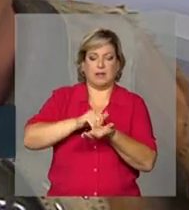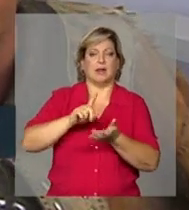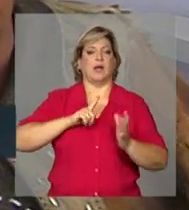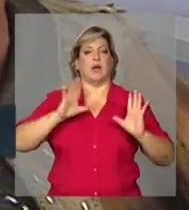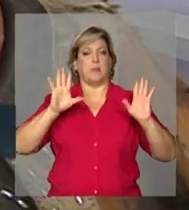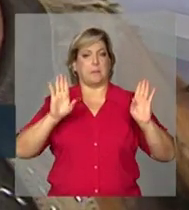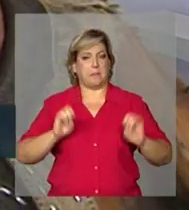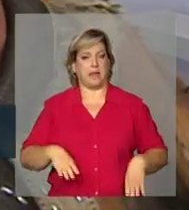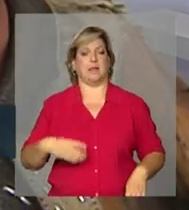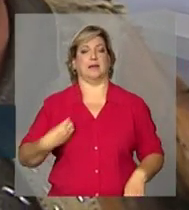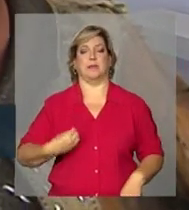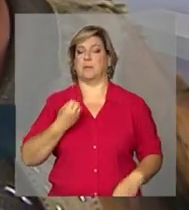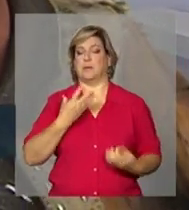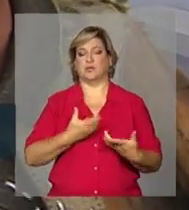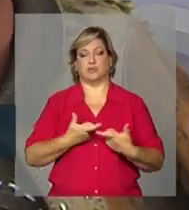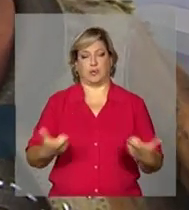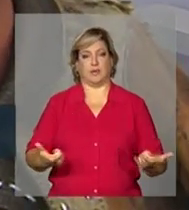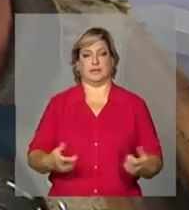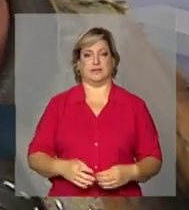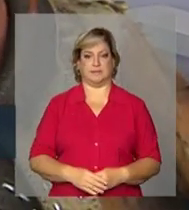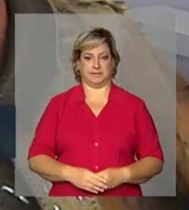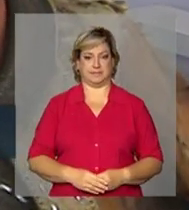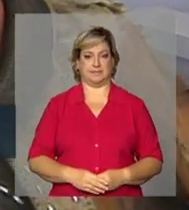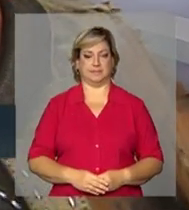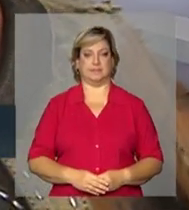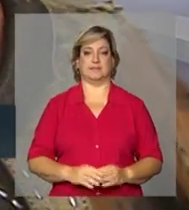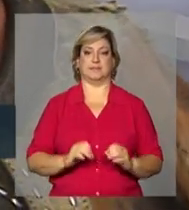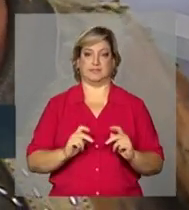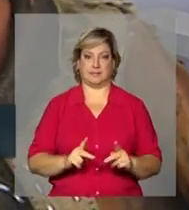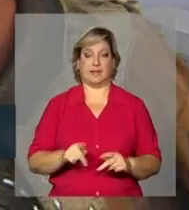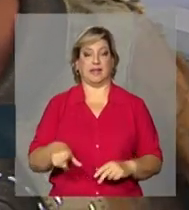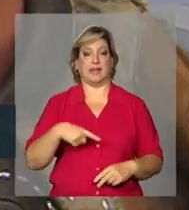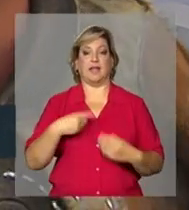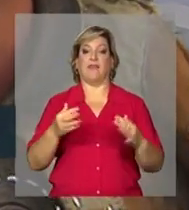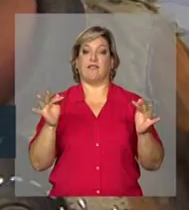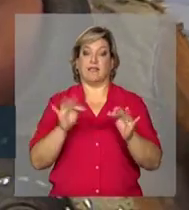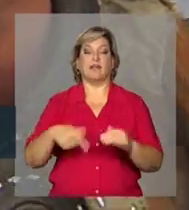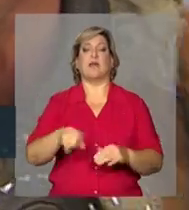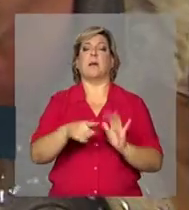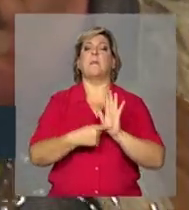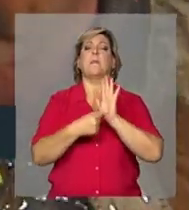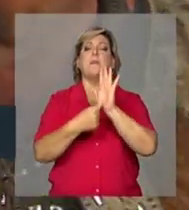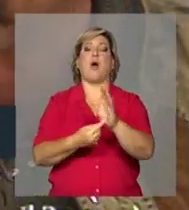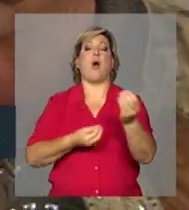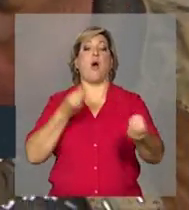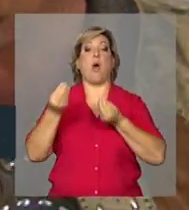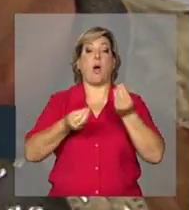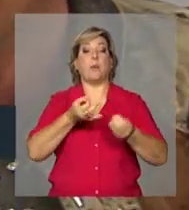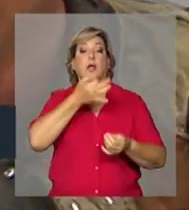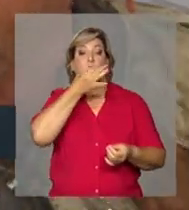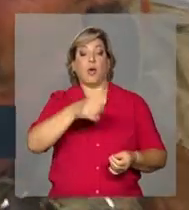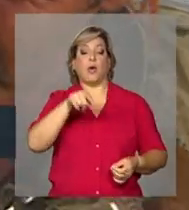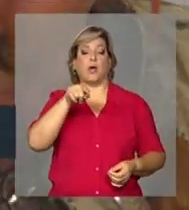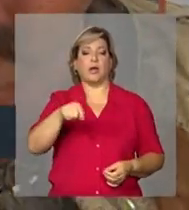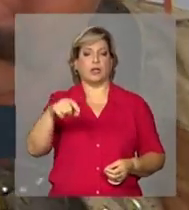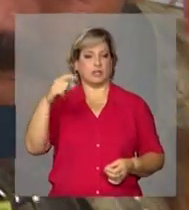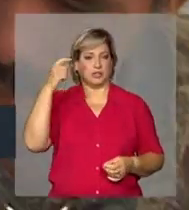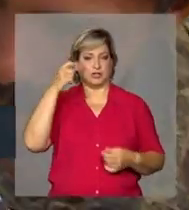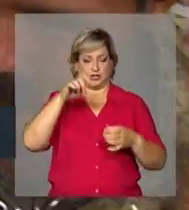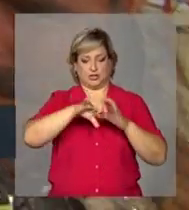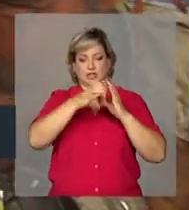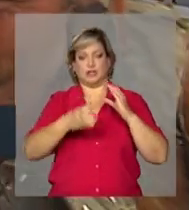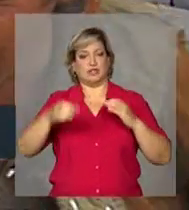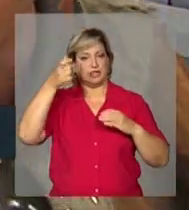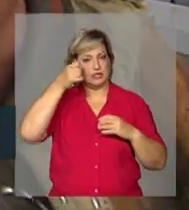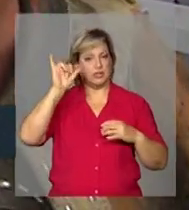e isso é uma grande riqueza para a gente, graças a Deus. Não é isso? Sim, está trazendo felicidade para esse povo. Então mostra para a gente como é que toca esse chifre de boi aqui.